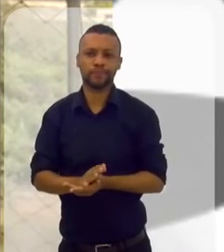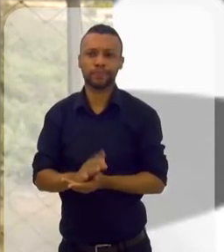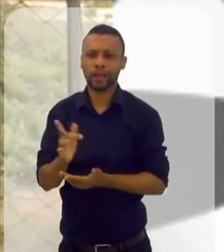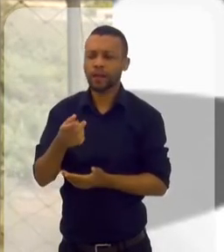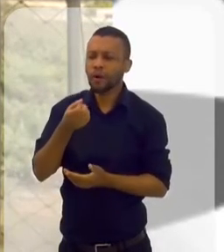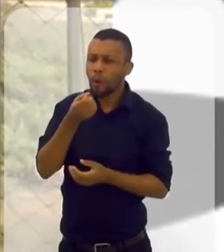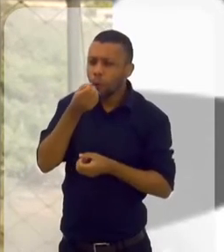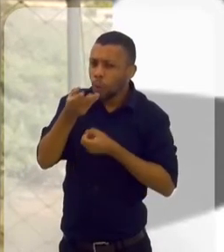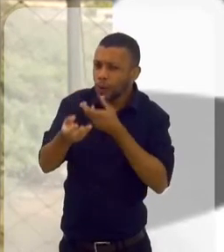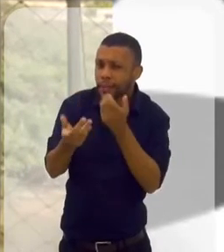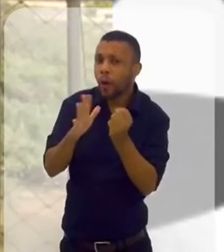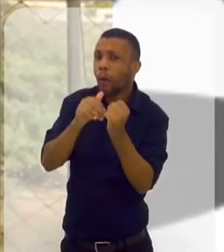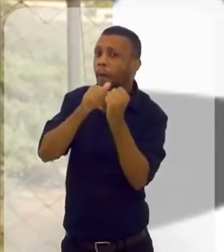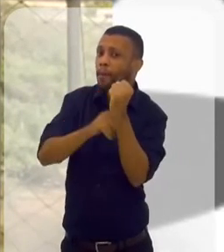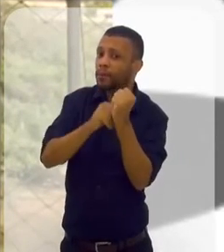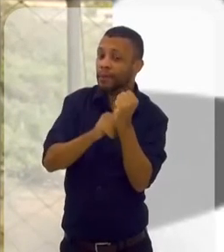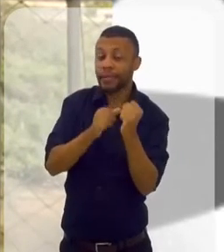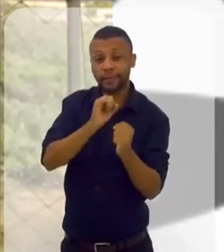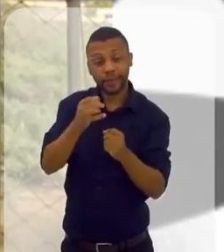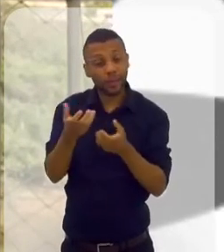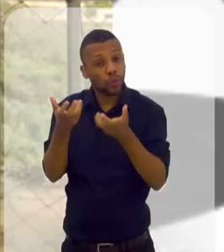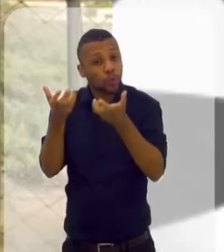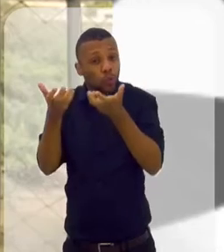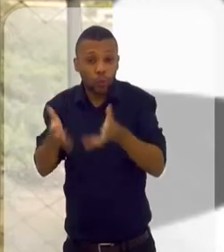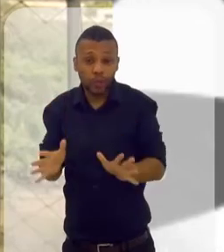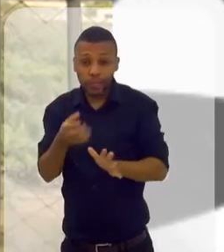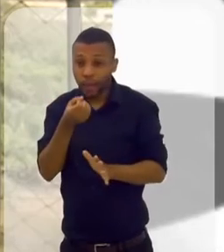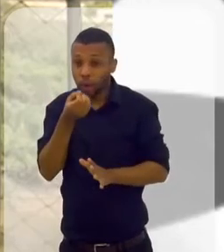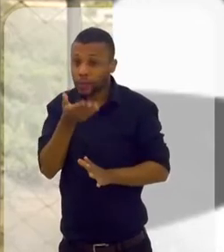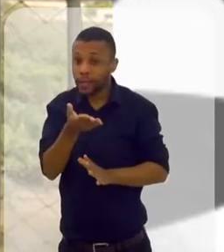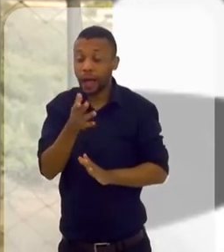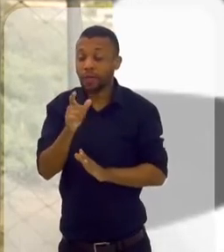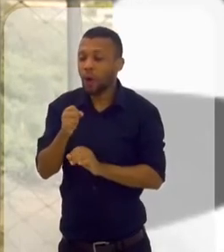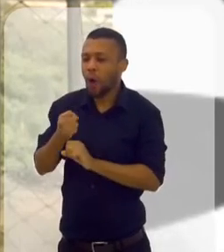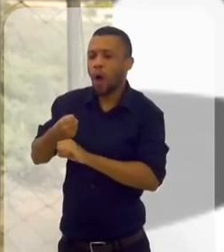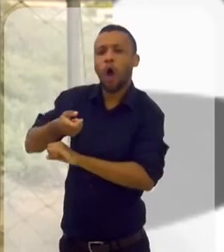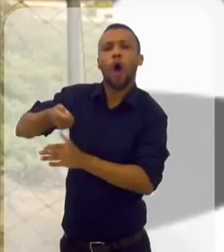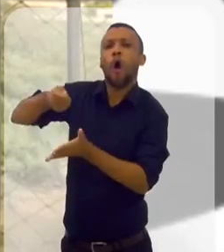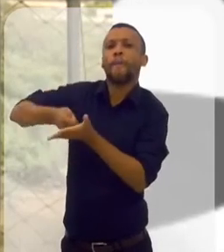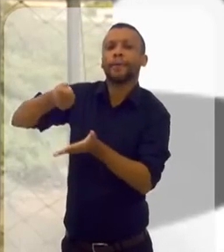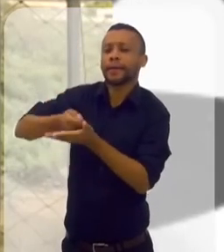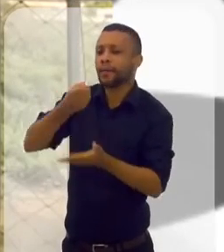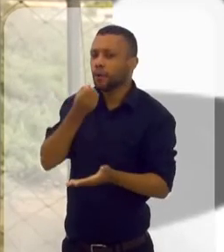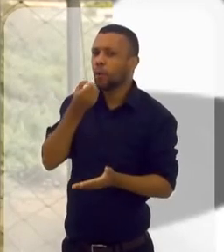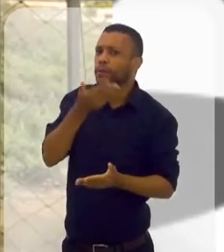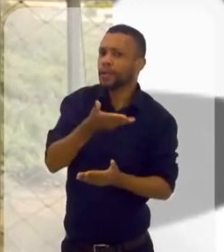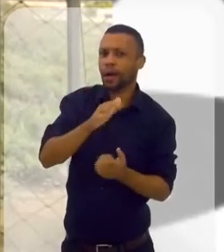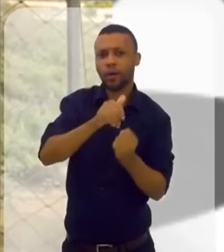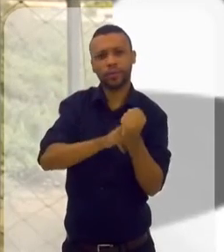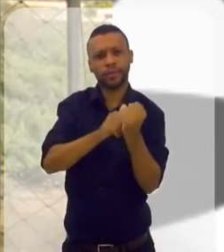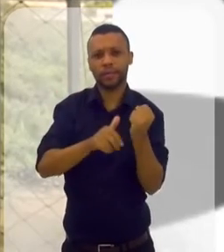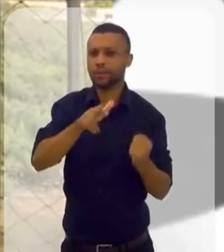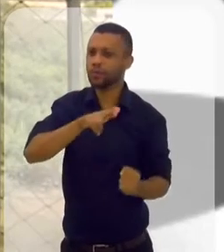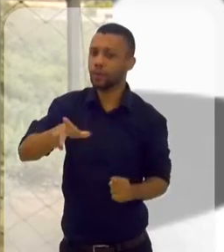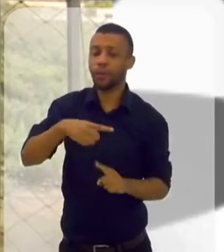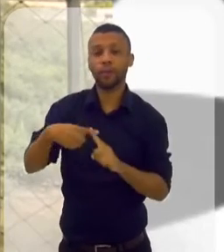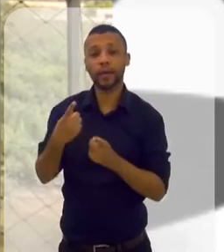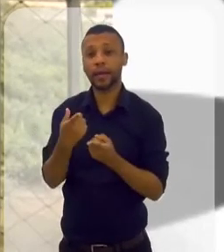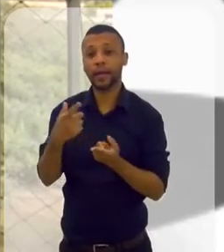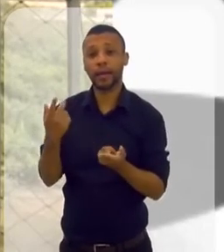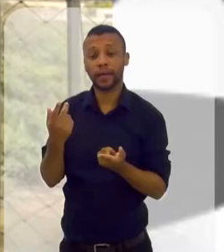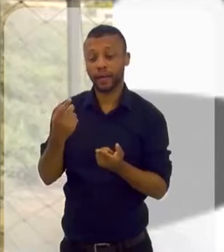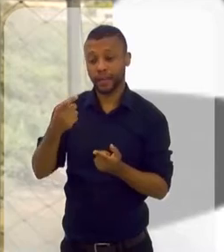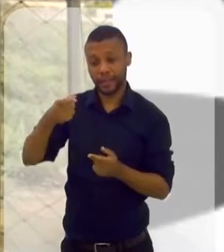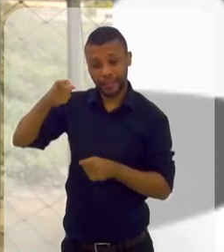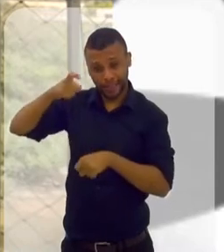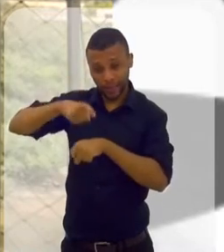Tem mais que me perguntam, vão contar os meus segredos? Se você não quiser contar, você não vai contar, eu não vou te forçar a contar os segredos, porque na hipnose você